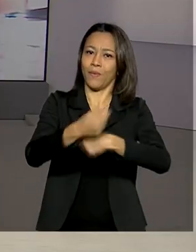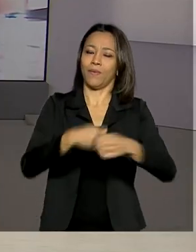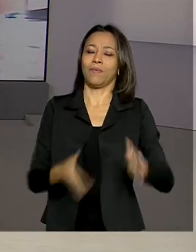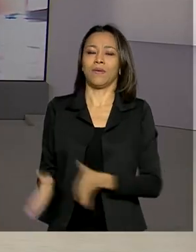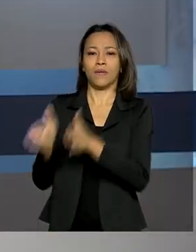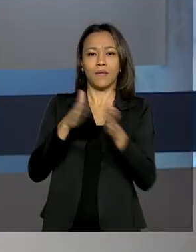pelas suas informações.